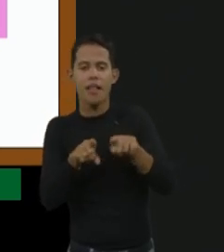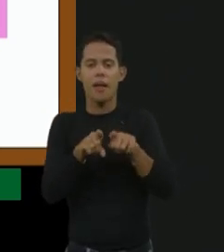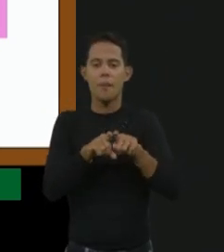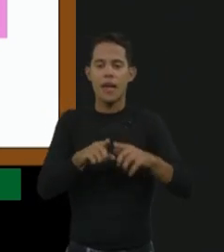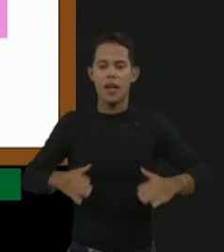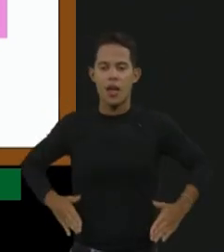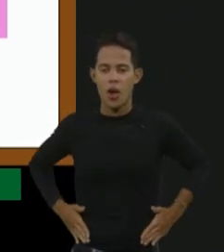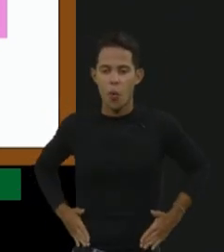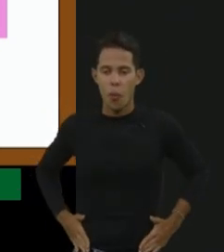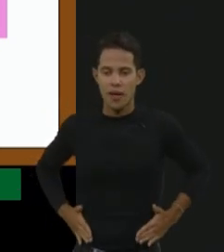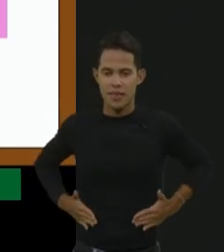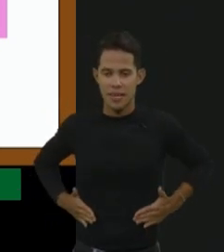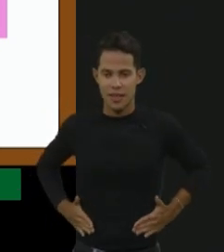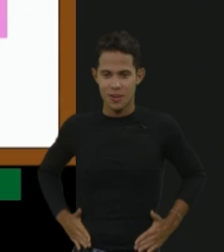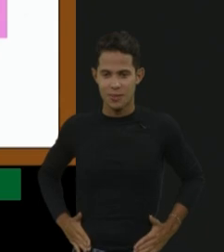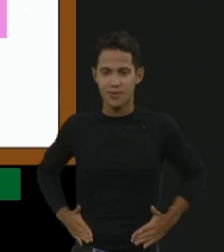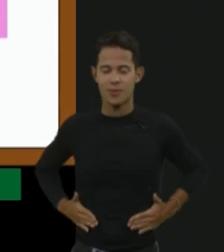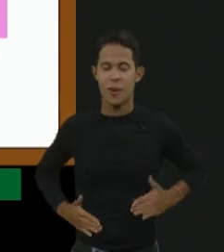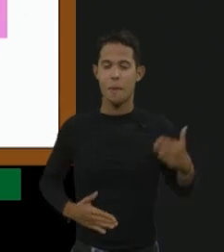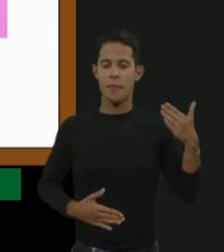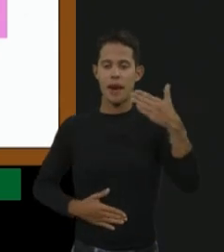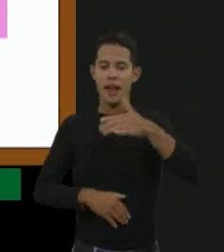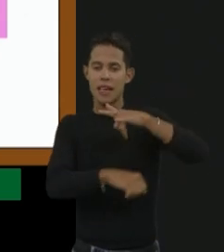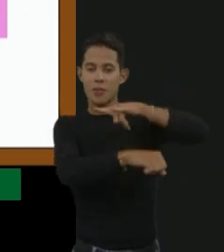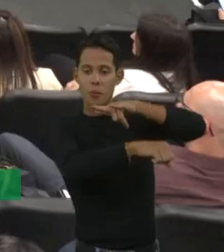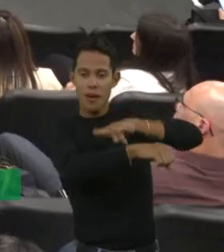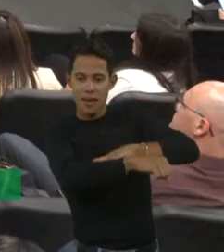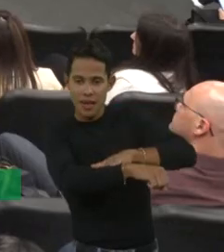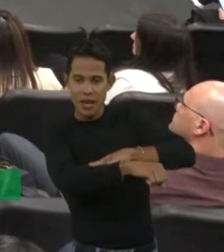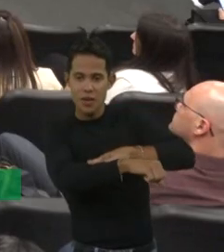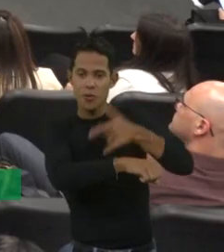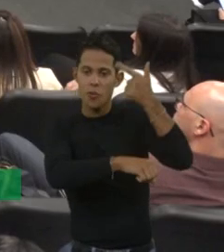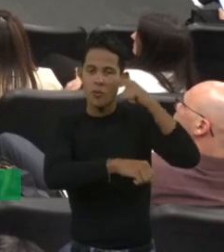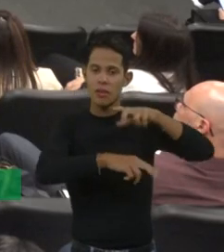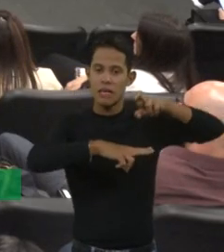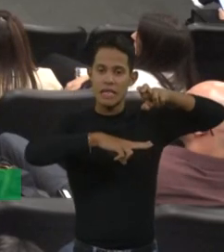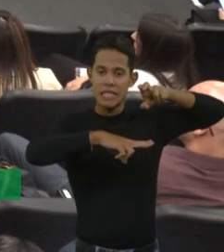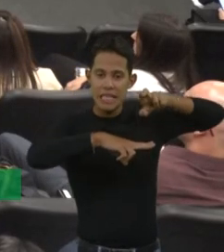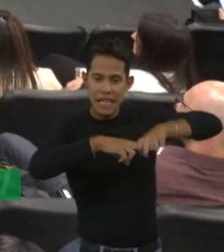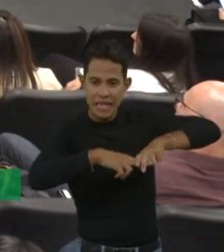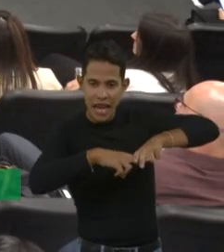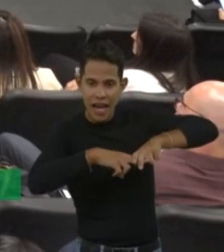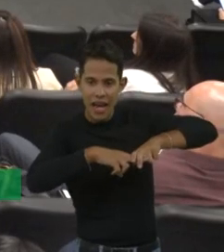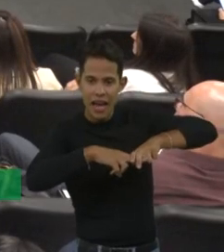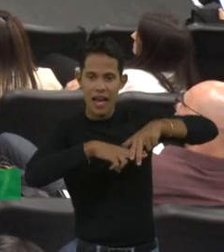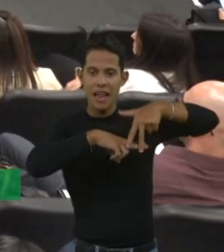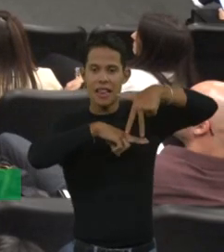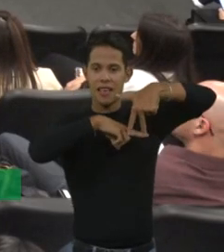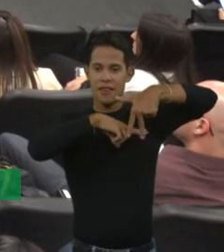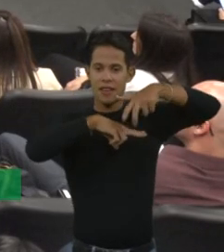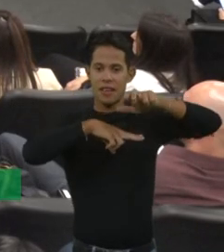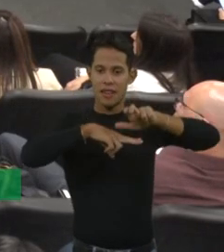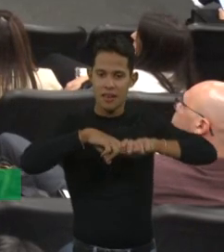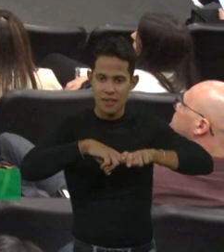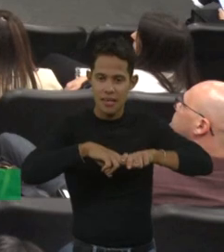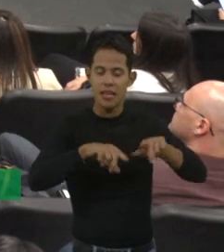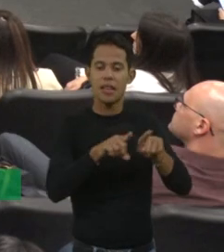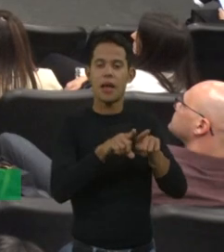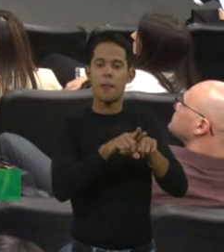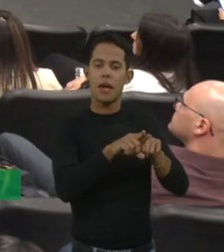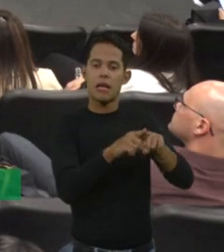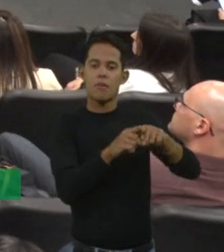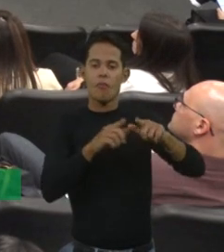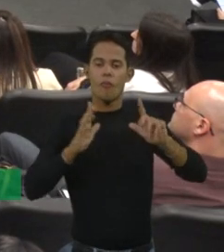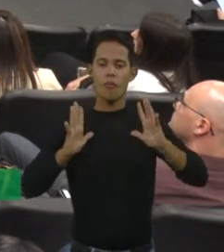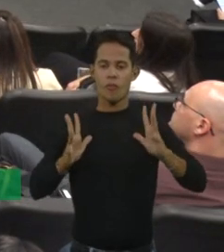ir ao banheiro também, esse movimento de se sentar e levantar, de higiene pessoal também com cotovelo,